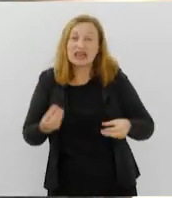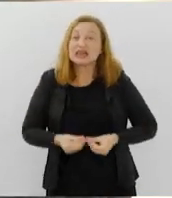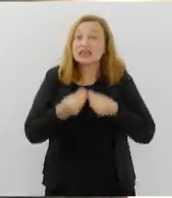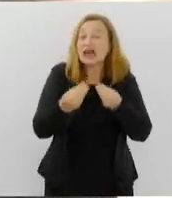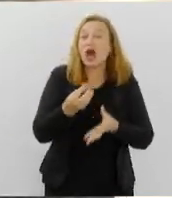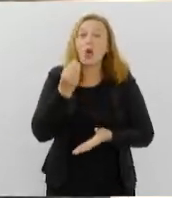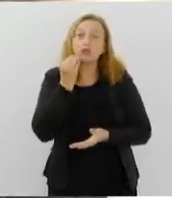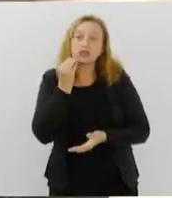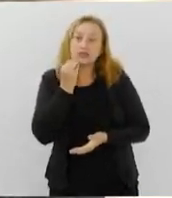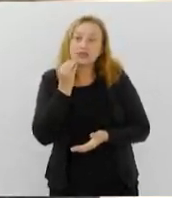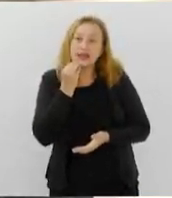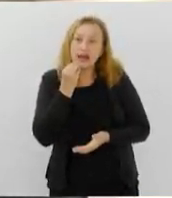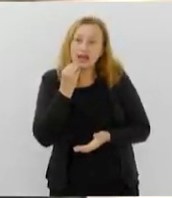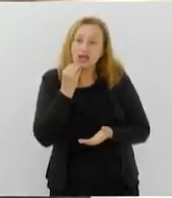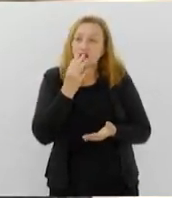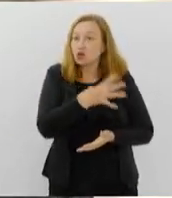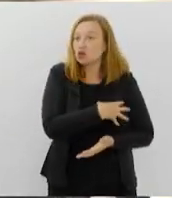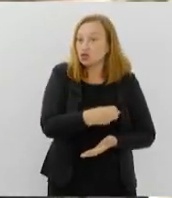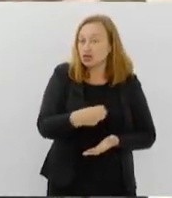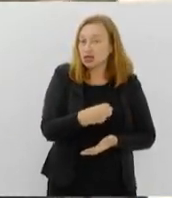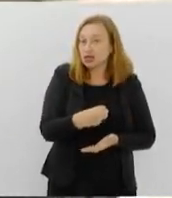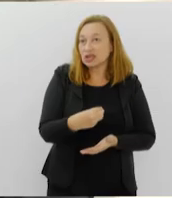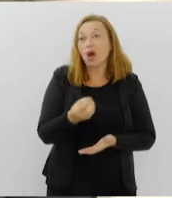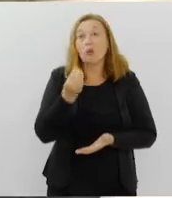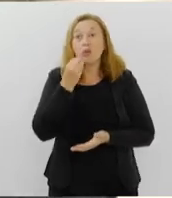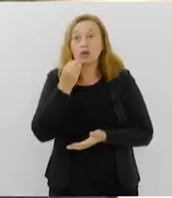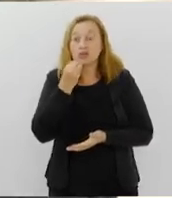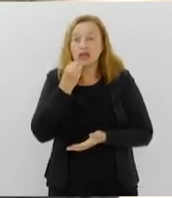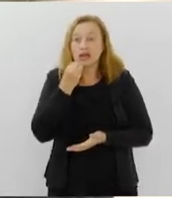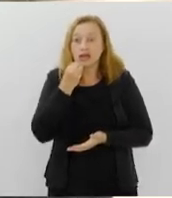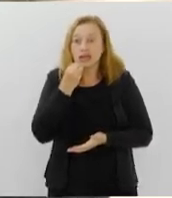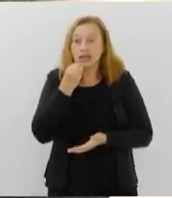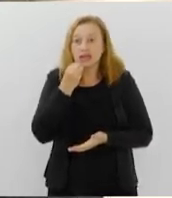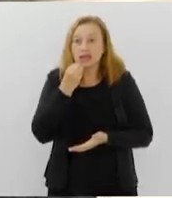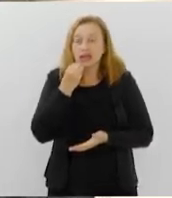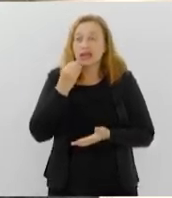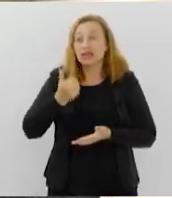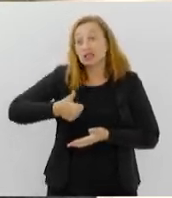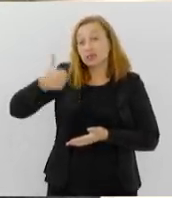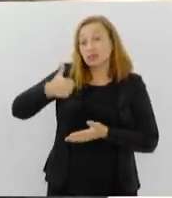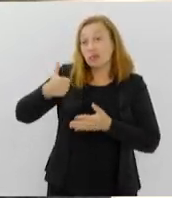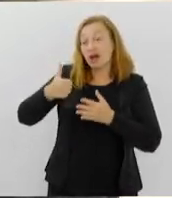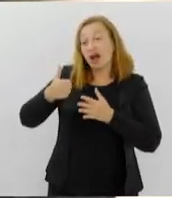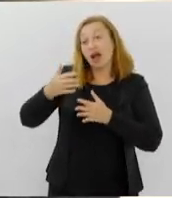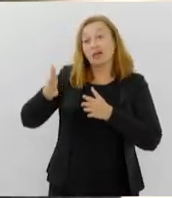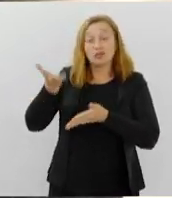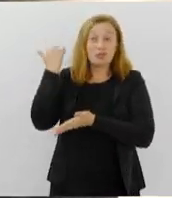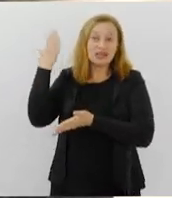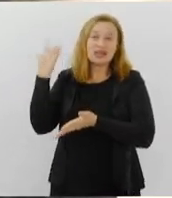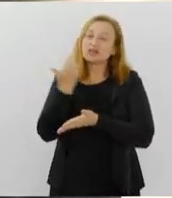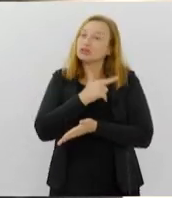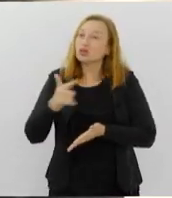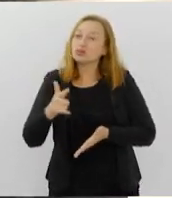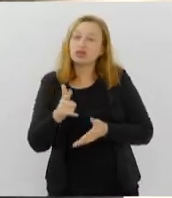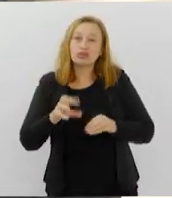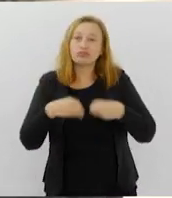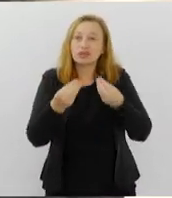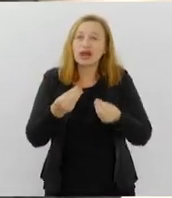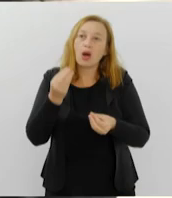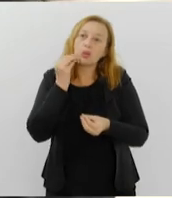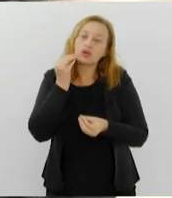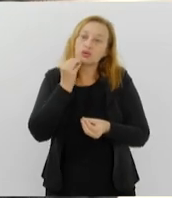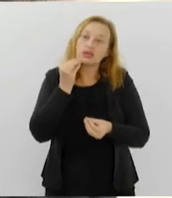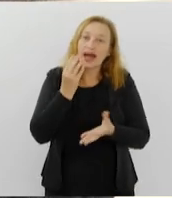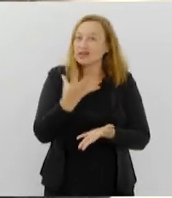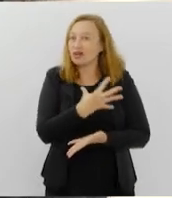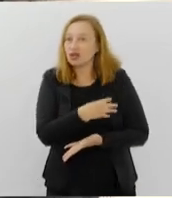oportunidade para os filhos, aquelas oportunidades que as famílias primárias não tinham e não quiseram dar oportunidade aos filhos de